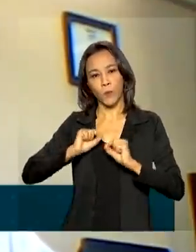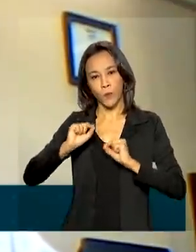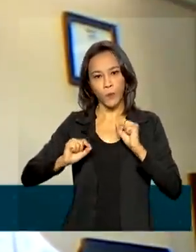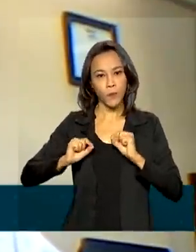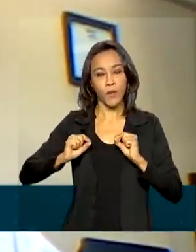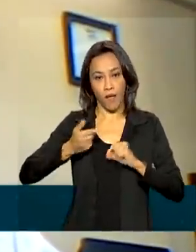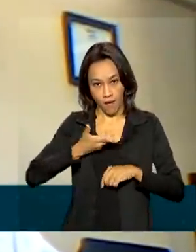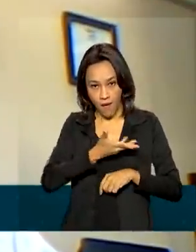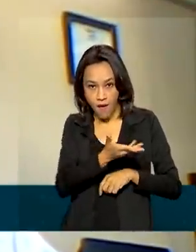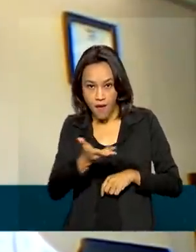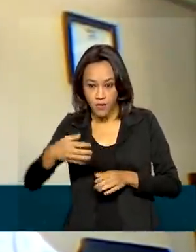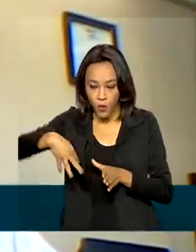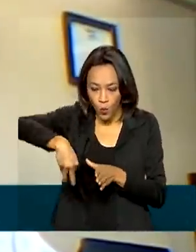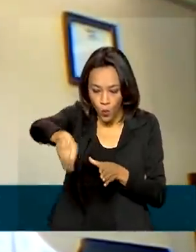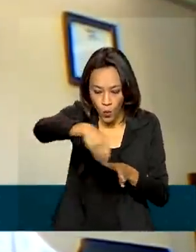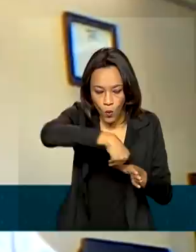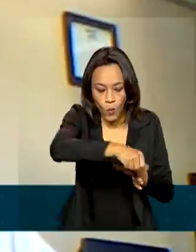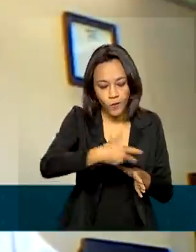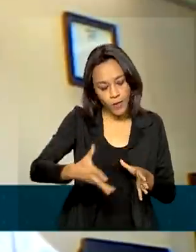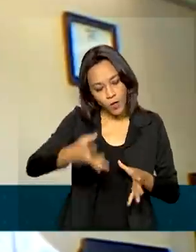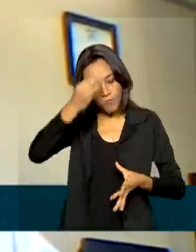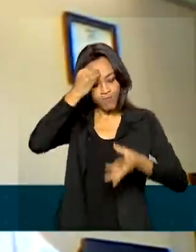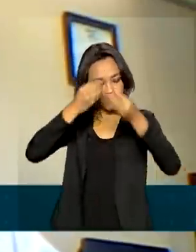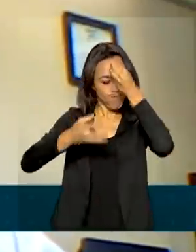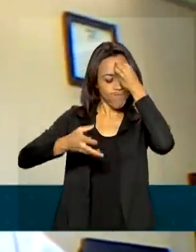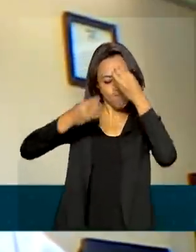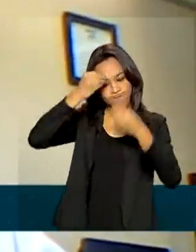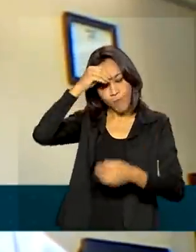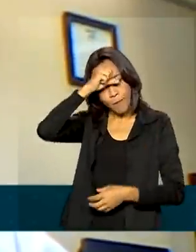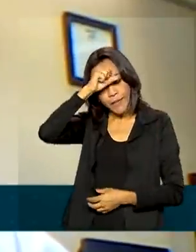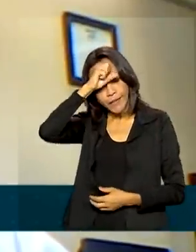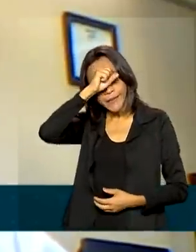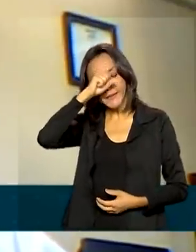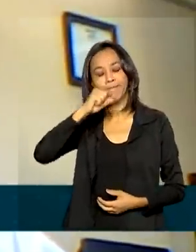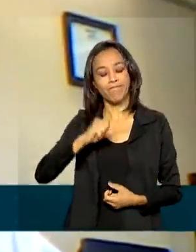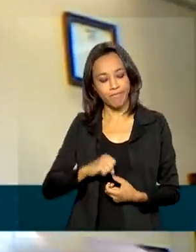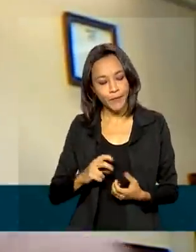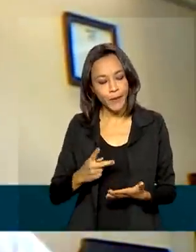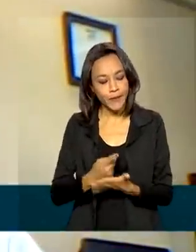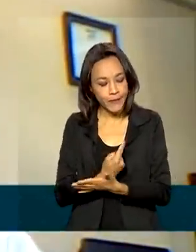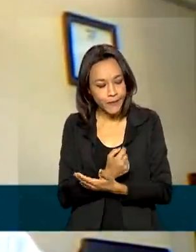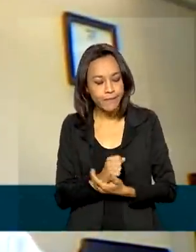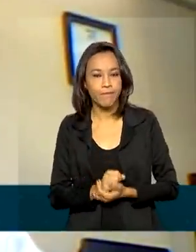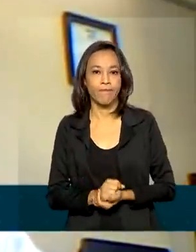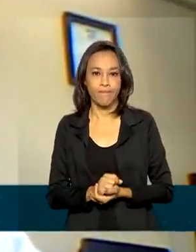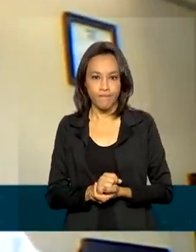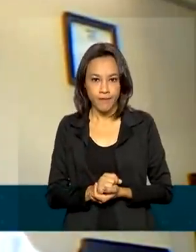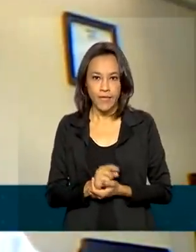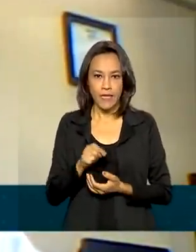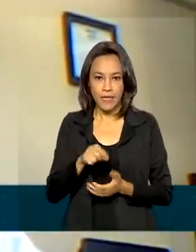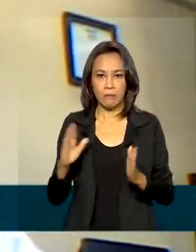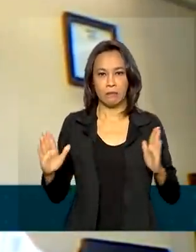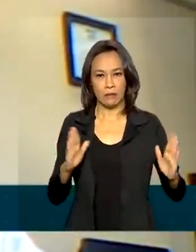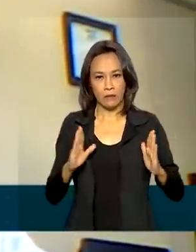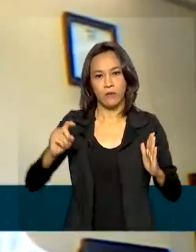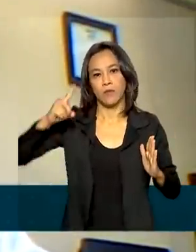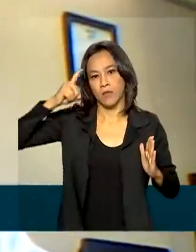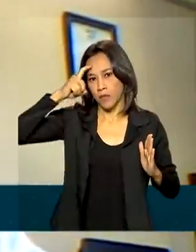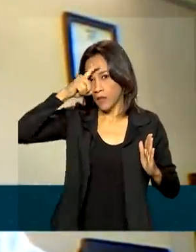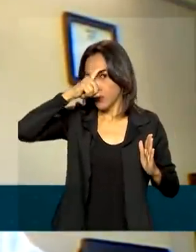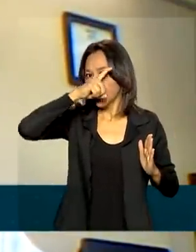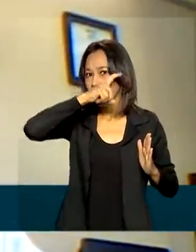tem muitas lições a serem tomadas e passamos esse momento difícil,